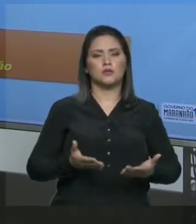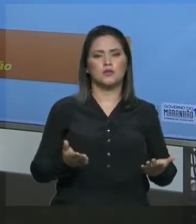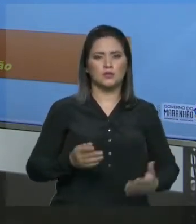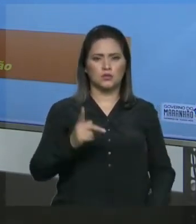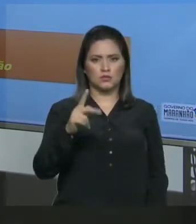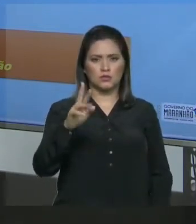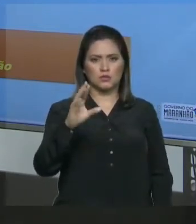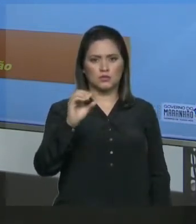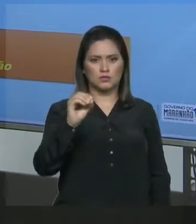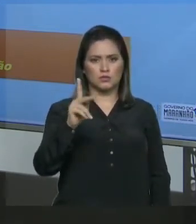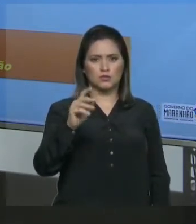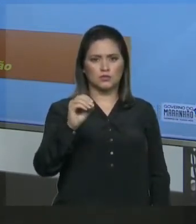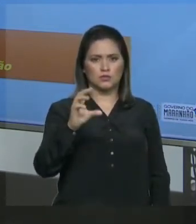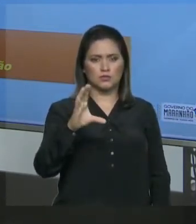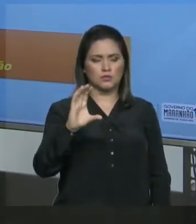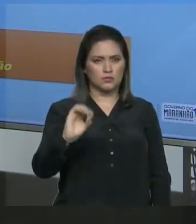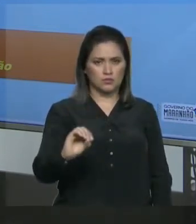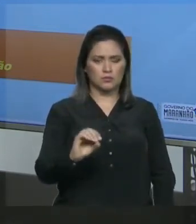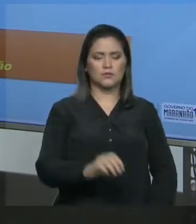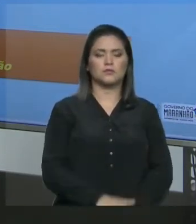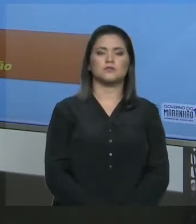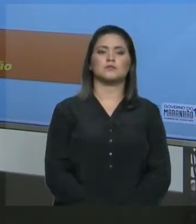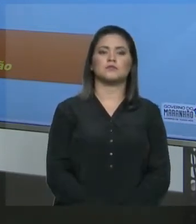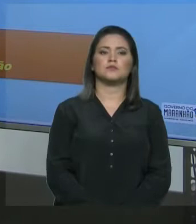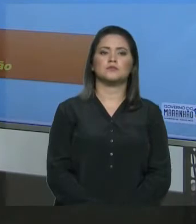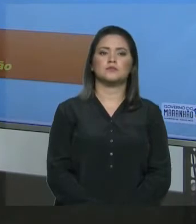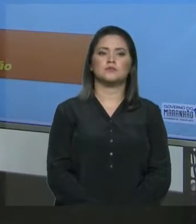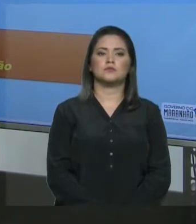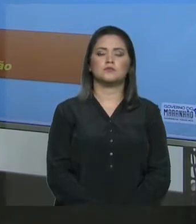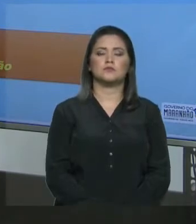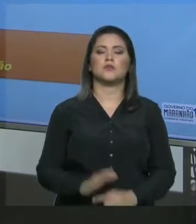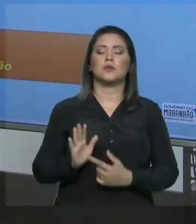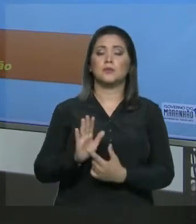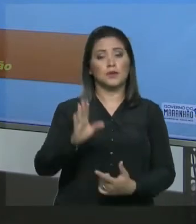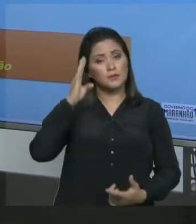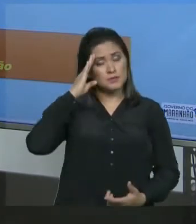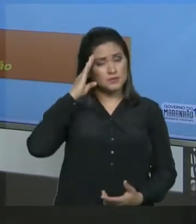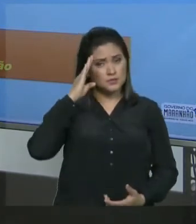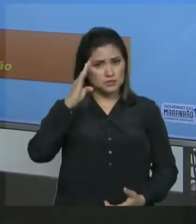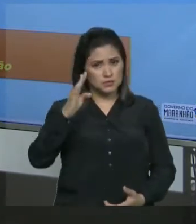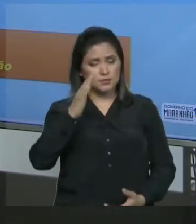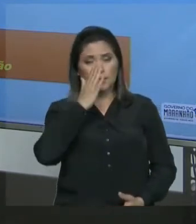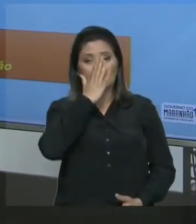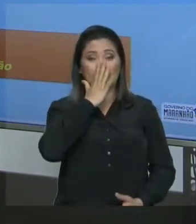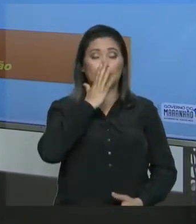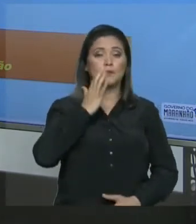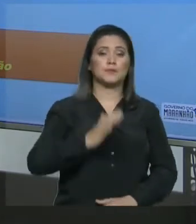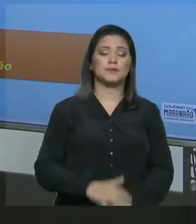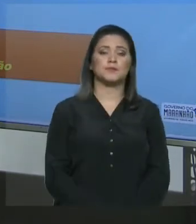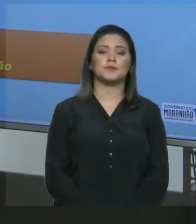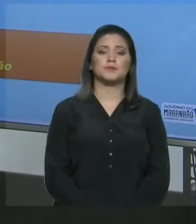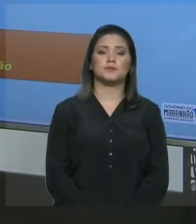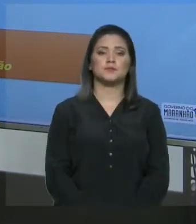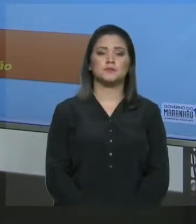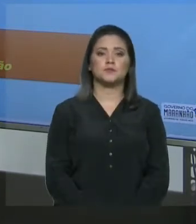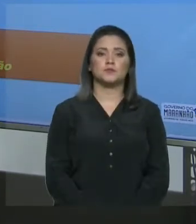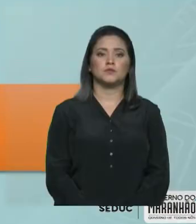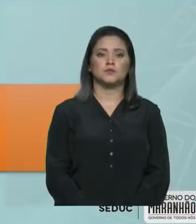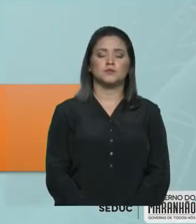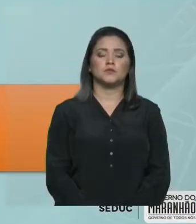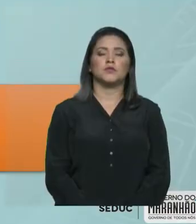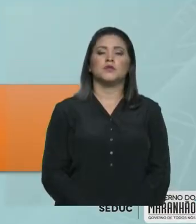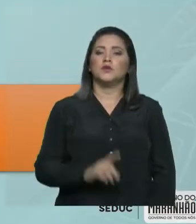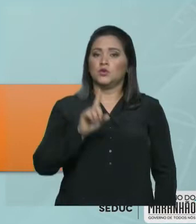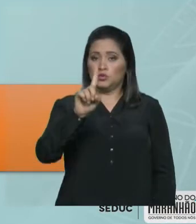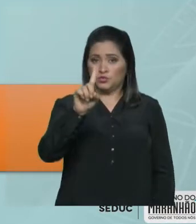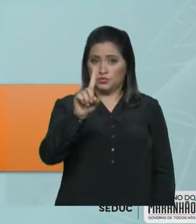Ok? Tudo bem? Então, vou mostrar as principais concentrações. Vamos lá. Repetindo. Índice